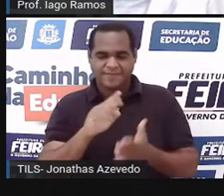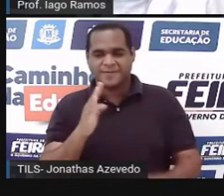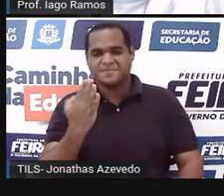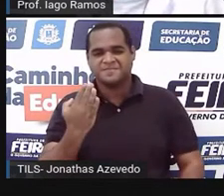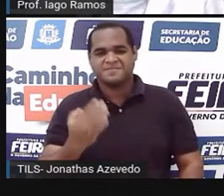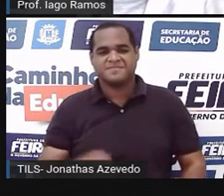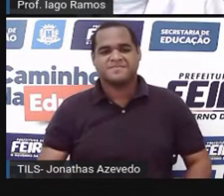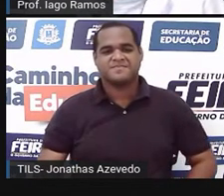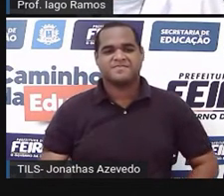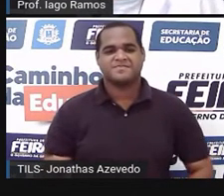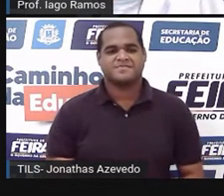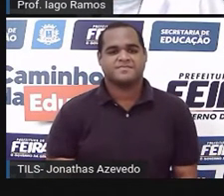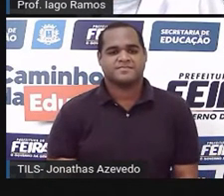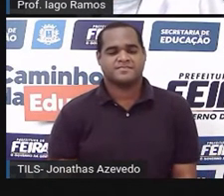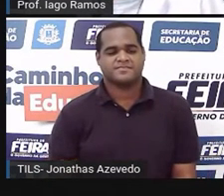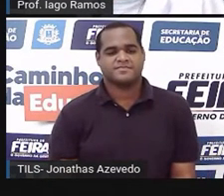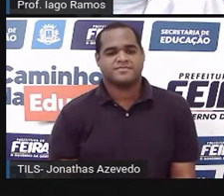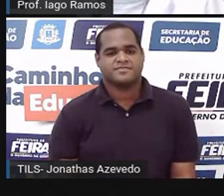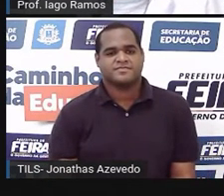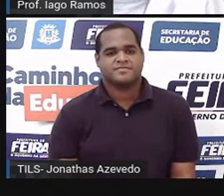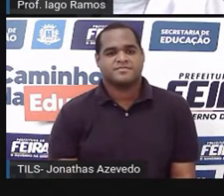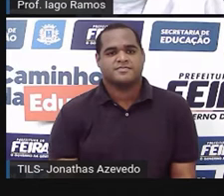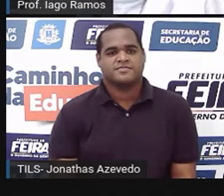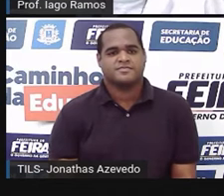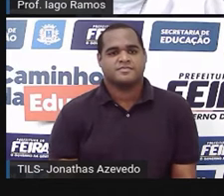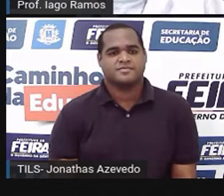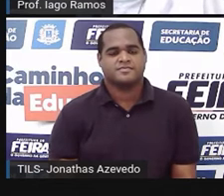E aí,